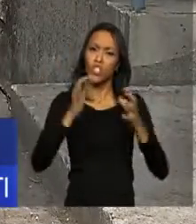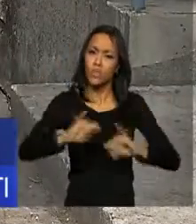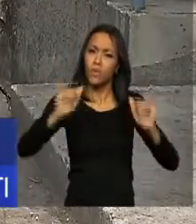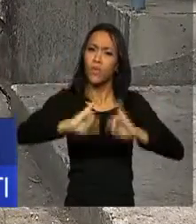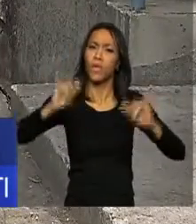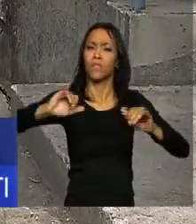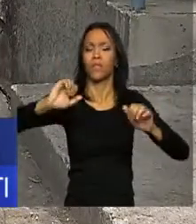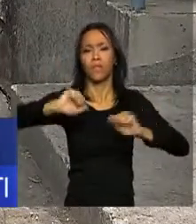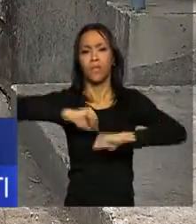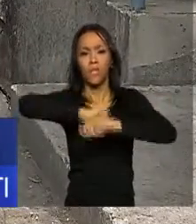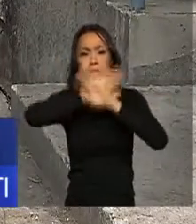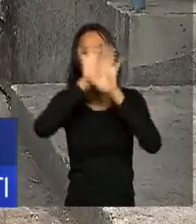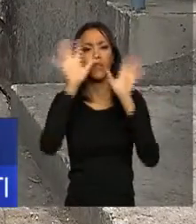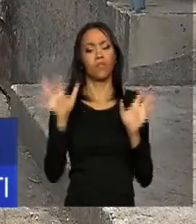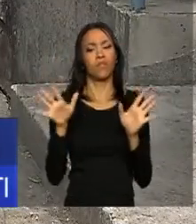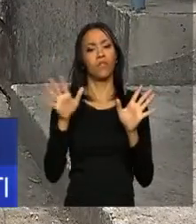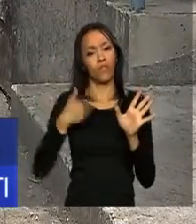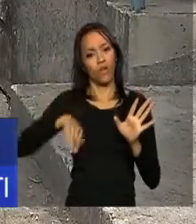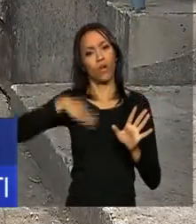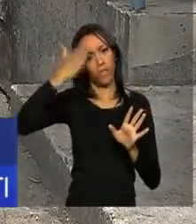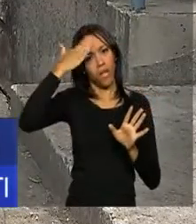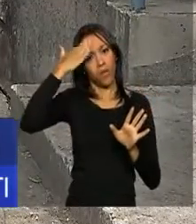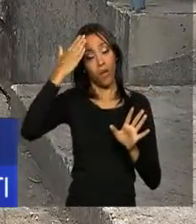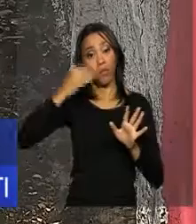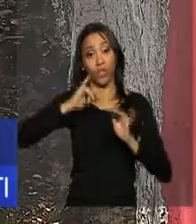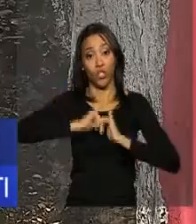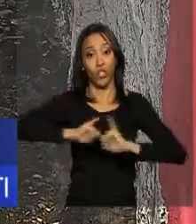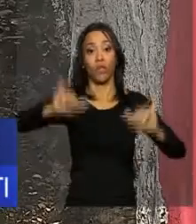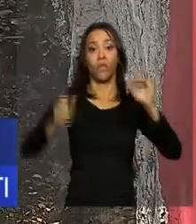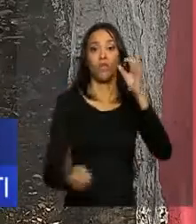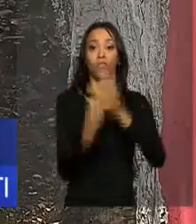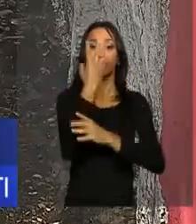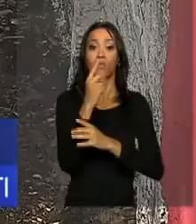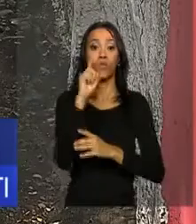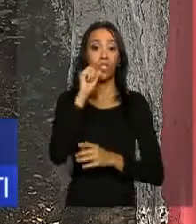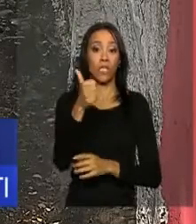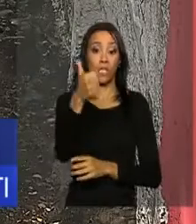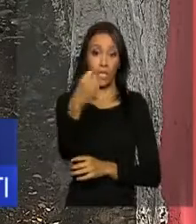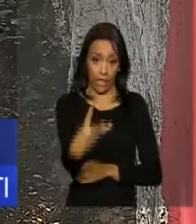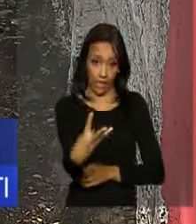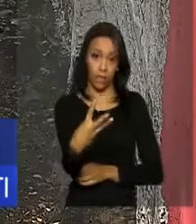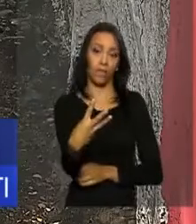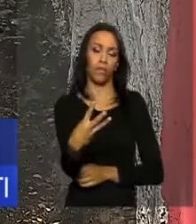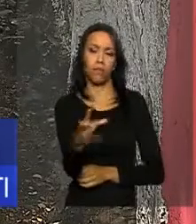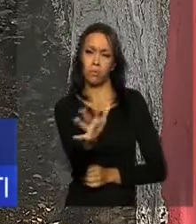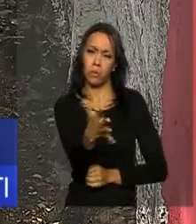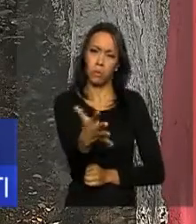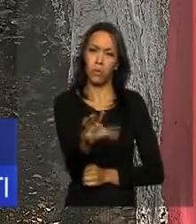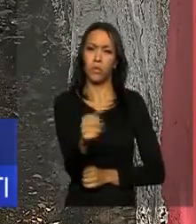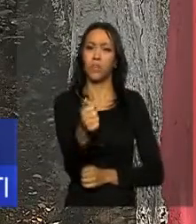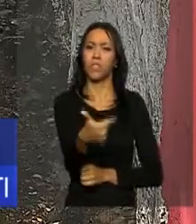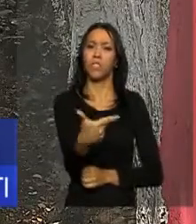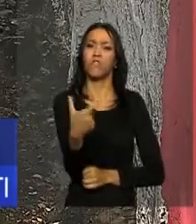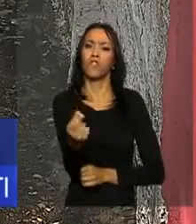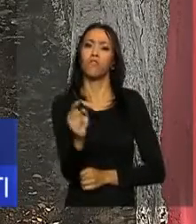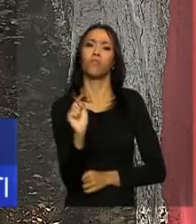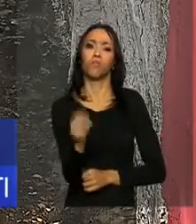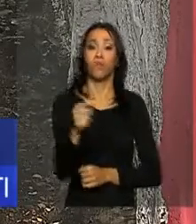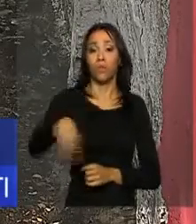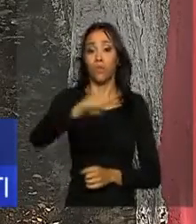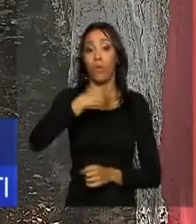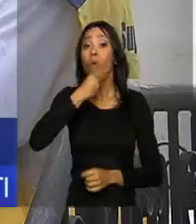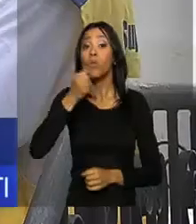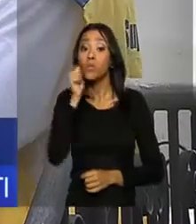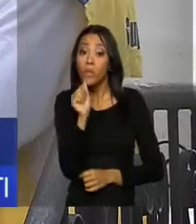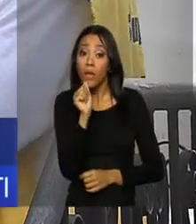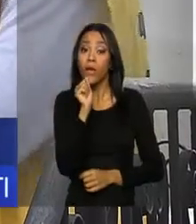esclarecimento. Nós faremos essa campanha no dia 13, teremos aproximadamente 220 mil homens e mulheres